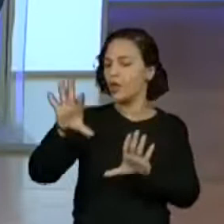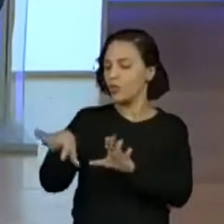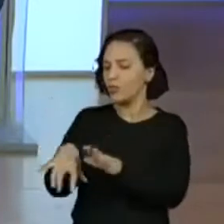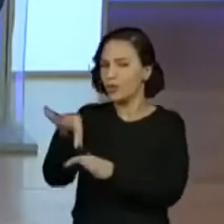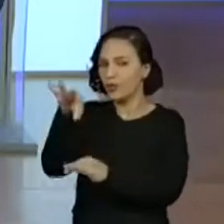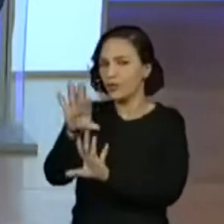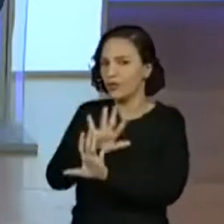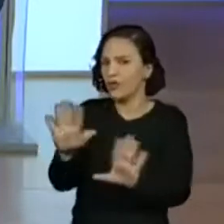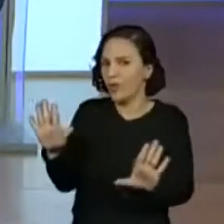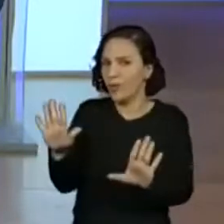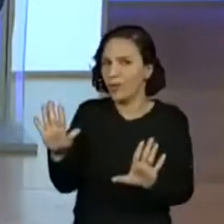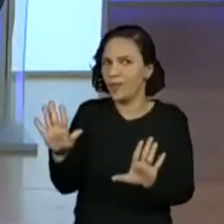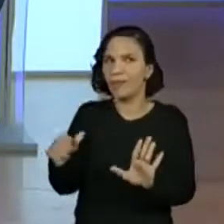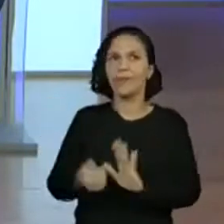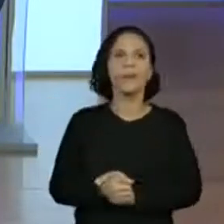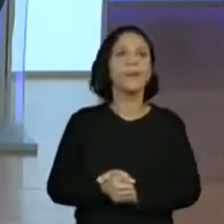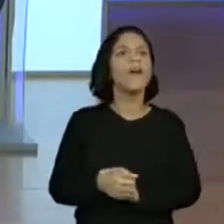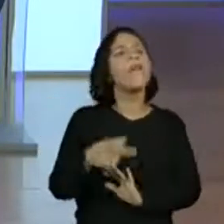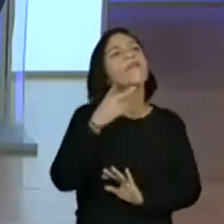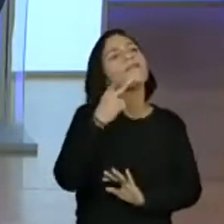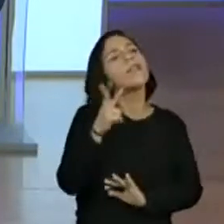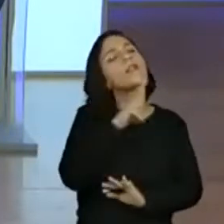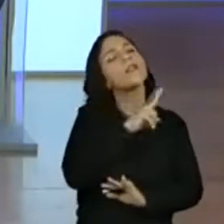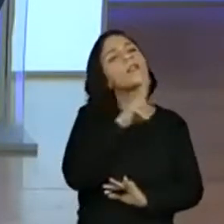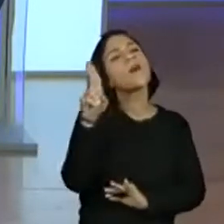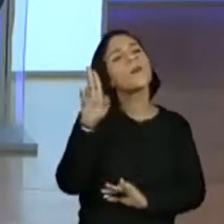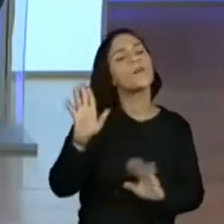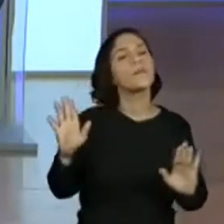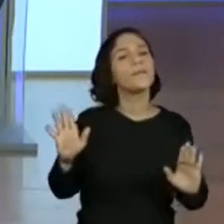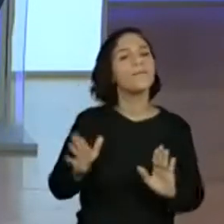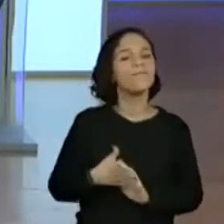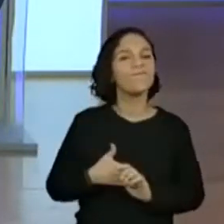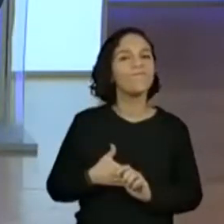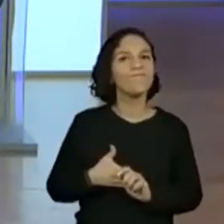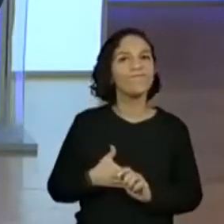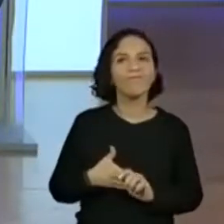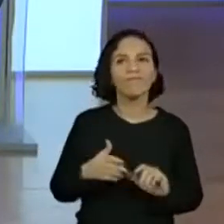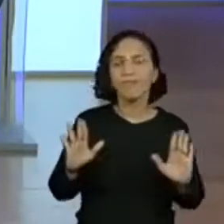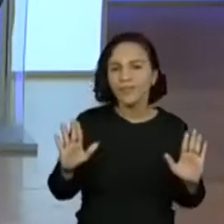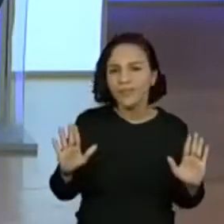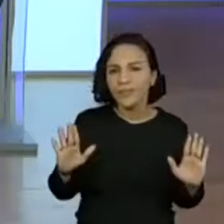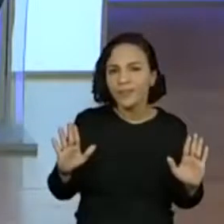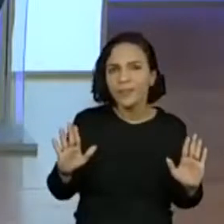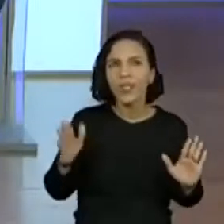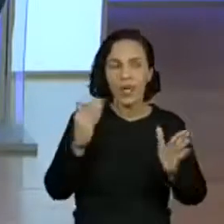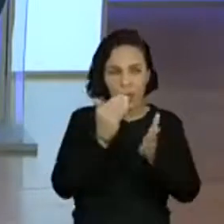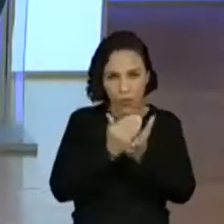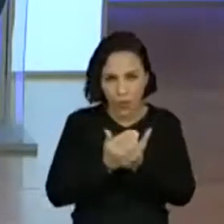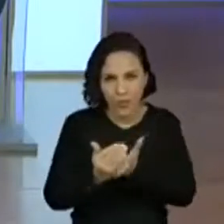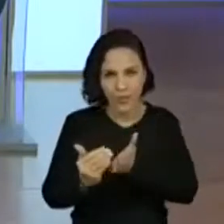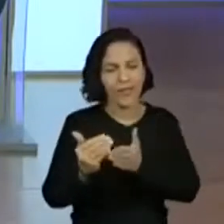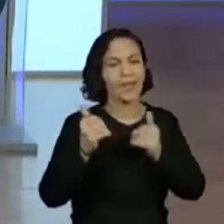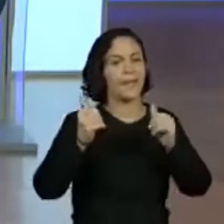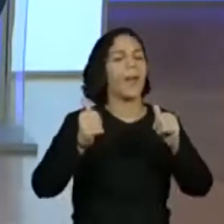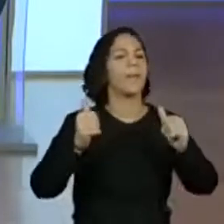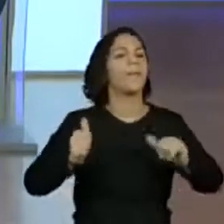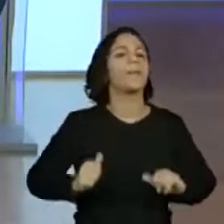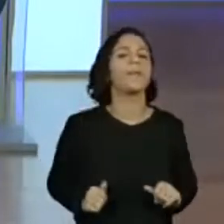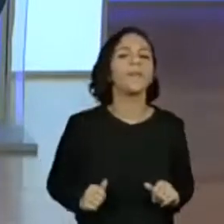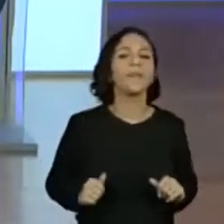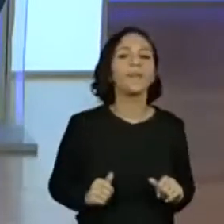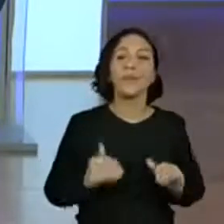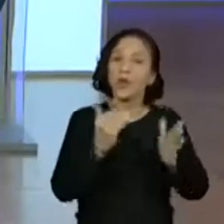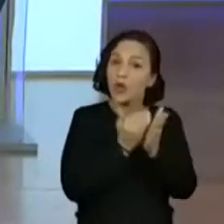Só sorteio. fala o nome da letra para a gente. Vai começar ou vai terminar? Vai começar. Começar. Começar.